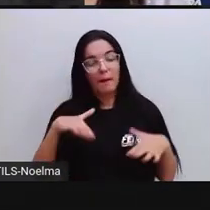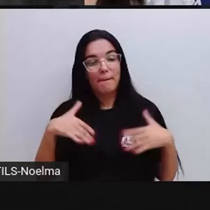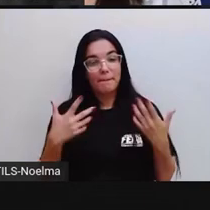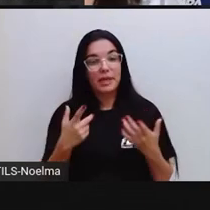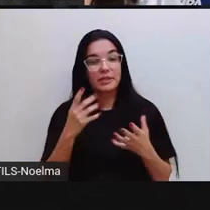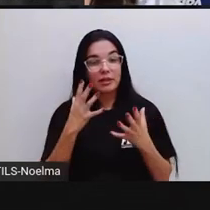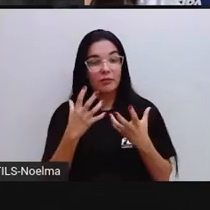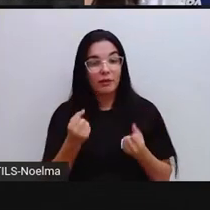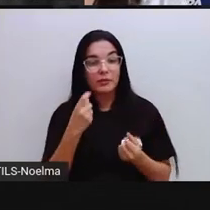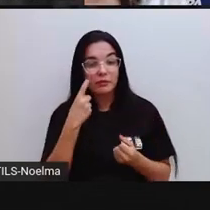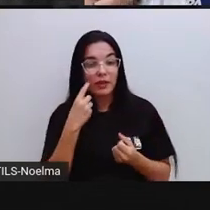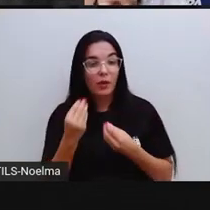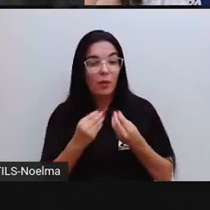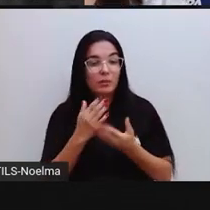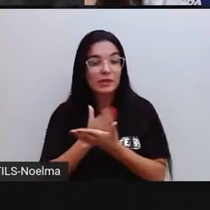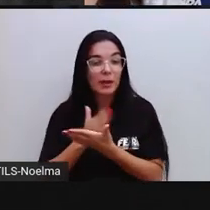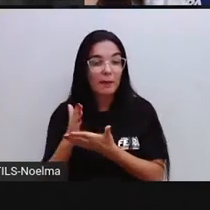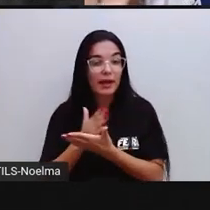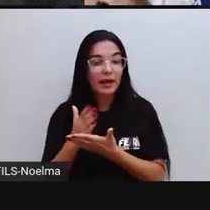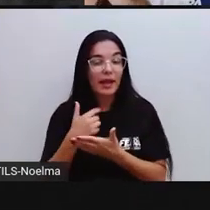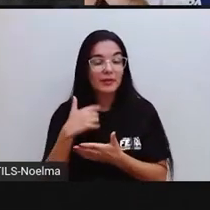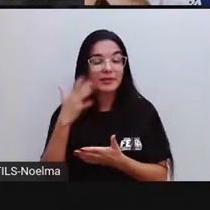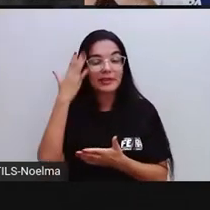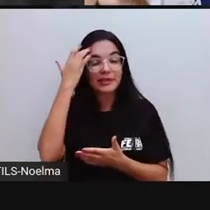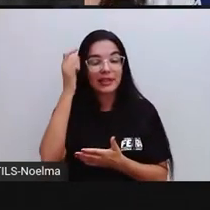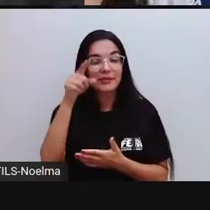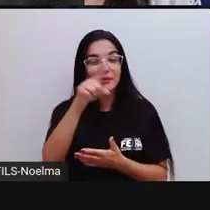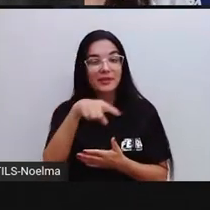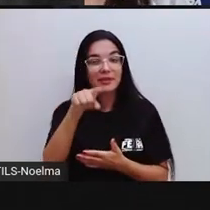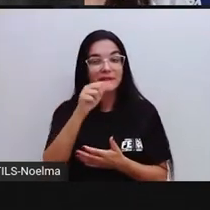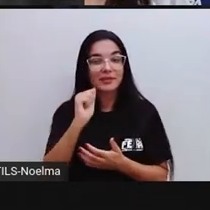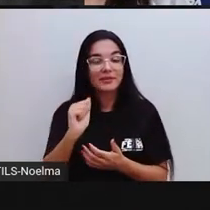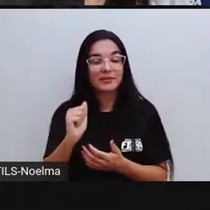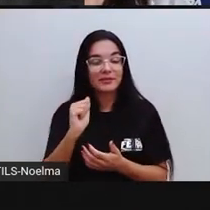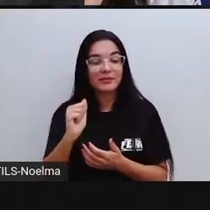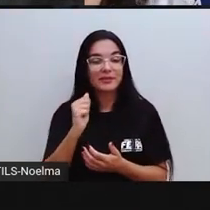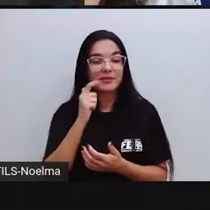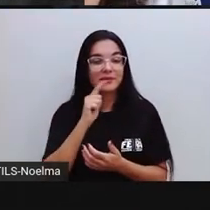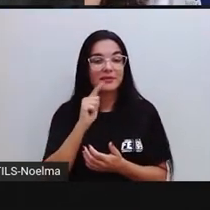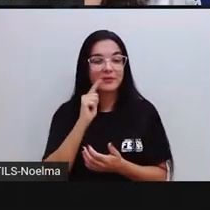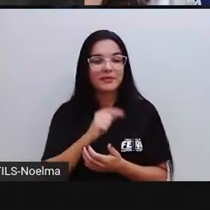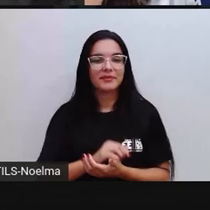tentar separar aqui. Segundo ano, eu tenho certeza que o segundo ano vai conseguir. Então, olha lá.